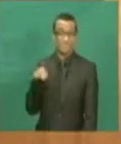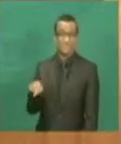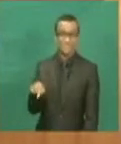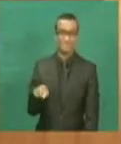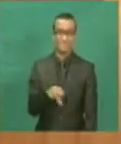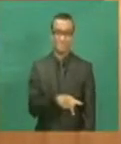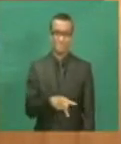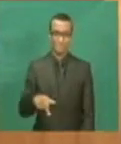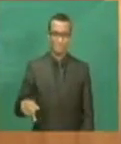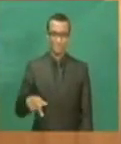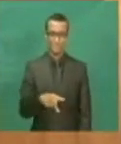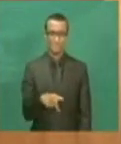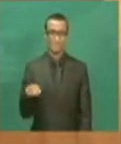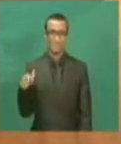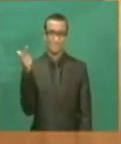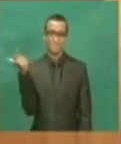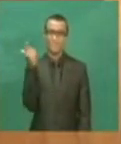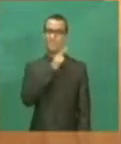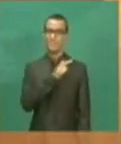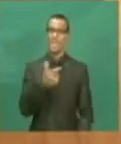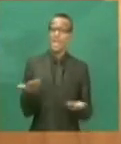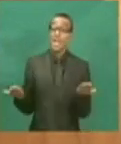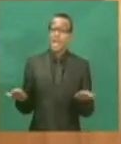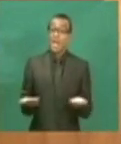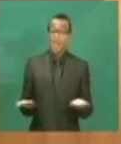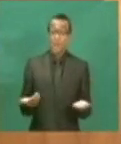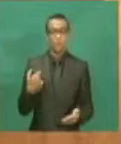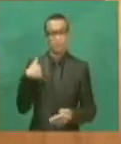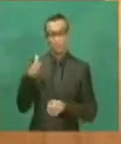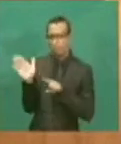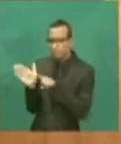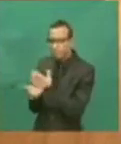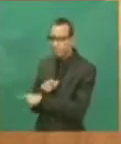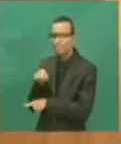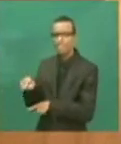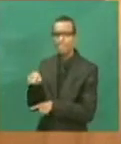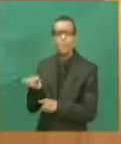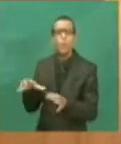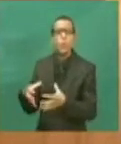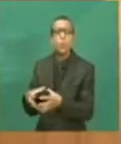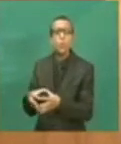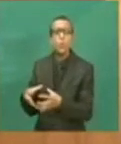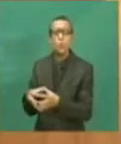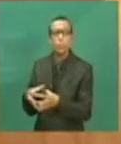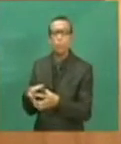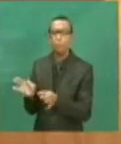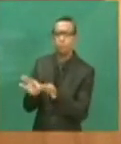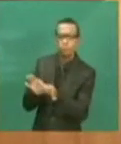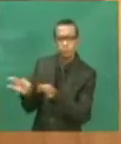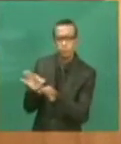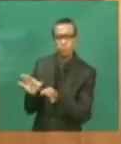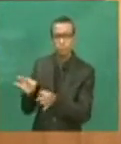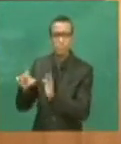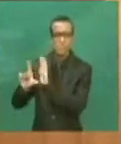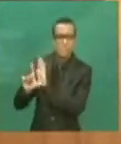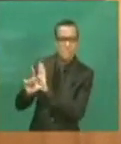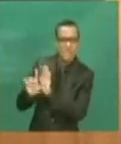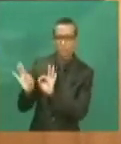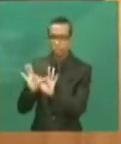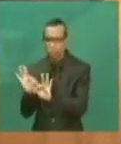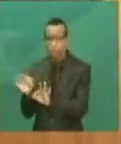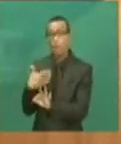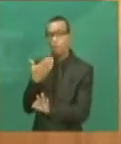Agora, senhor presidente, pedi à construtoria dessa casa que fizesse um projeto de lei